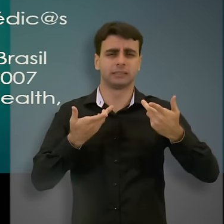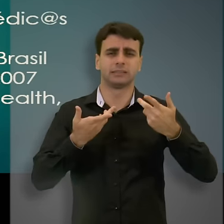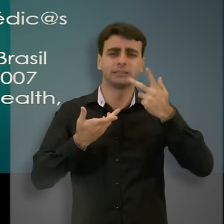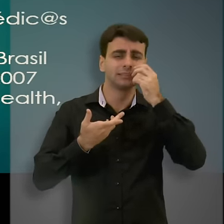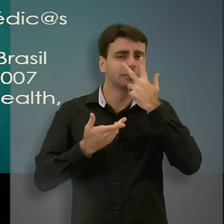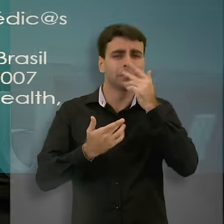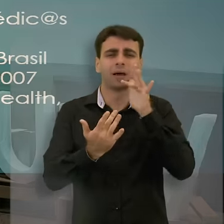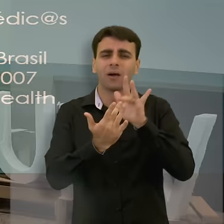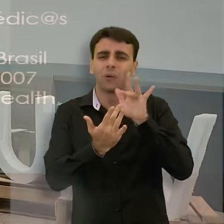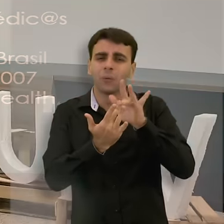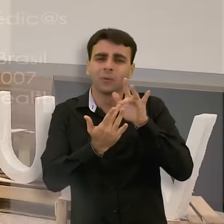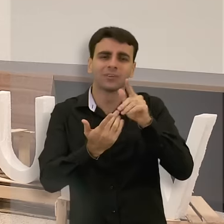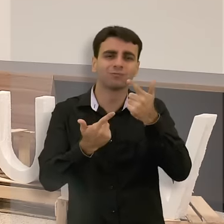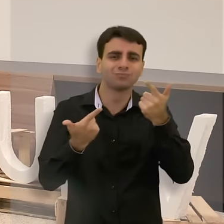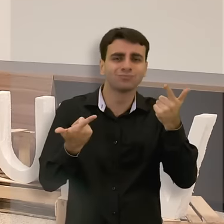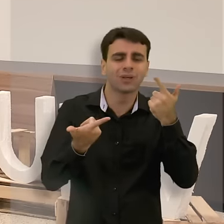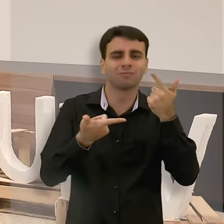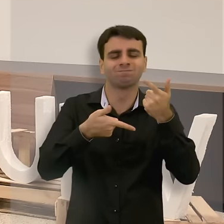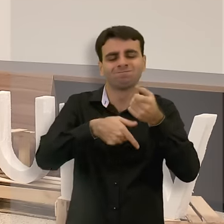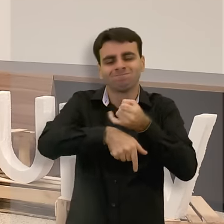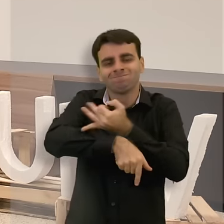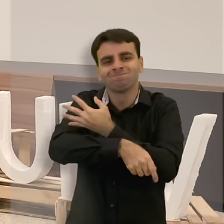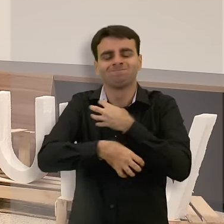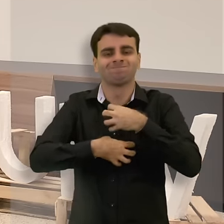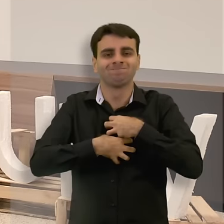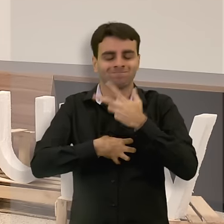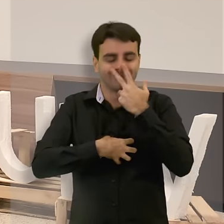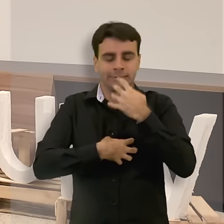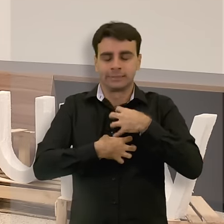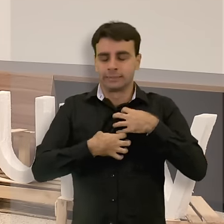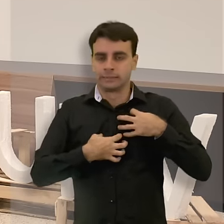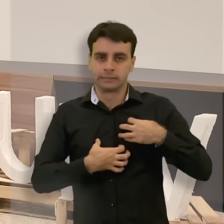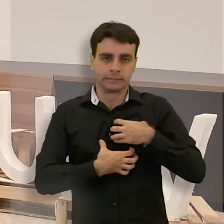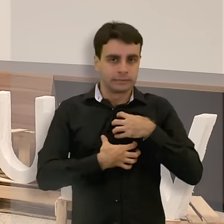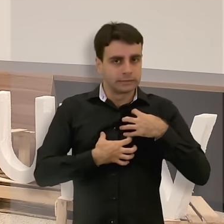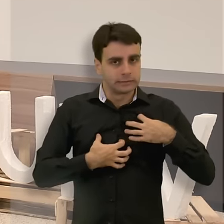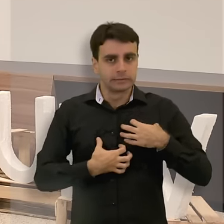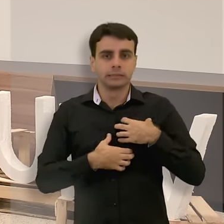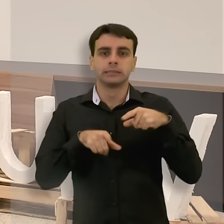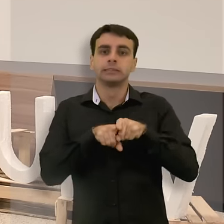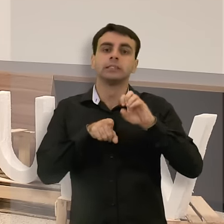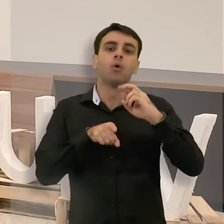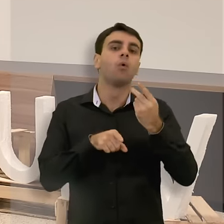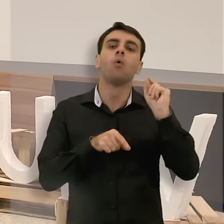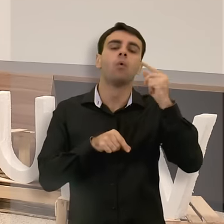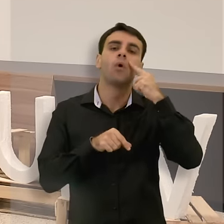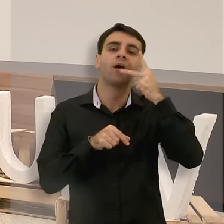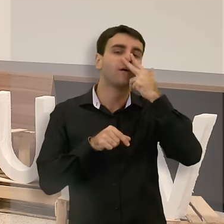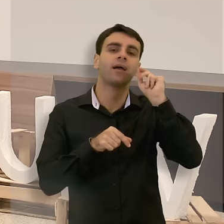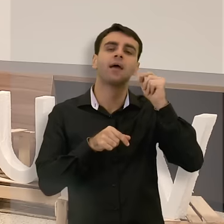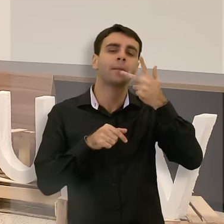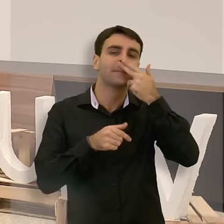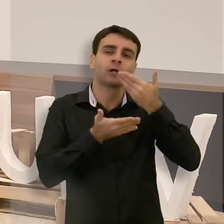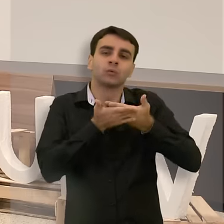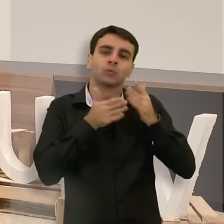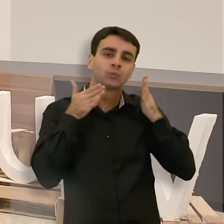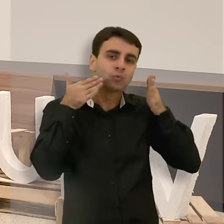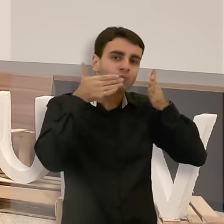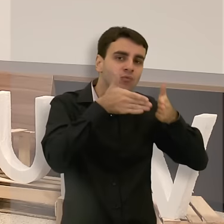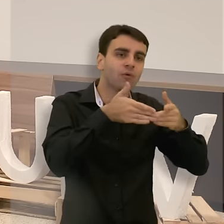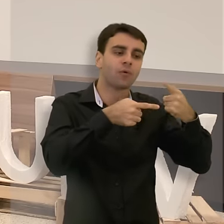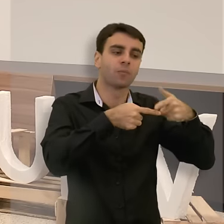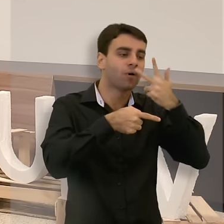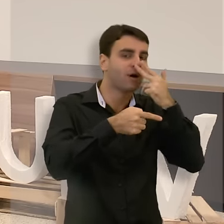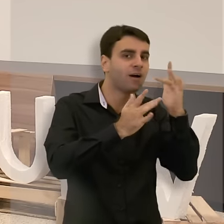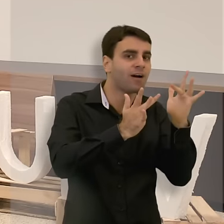faz contato com as suas emoções, ele também se esgota profissionalmente ou ele prefere especialidades médicas que cada vez menos